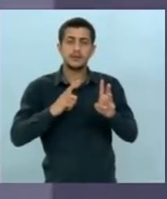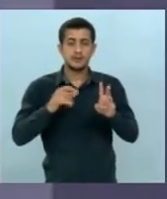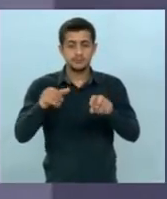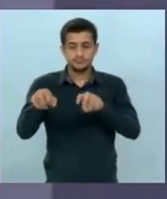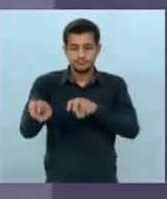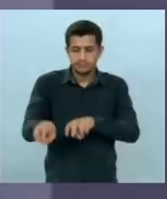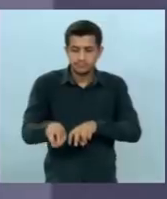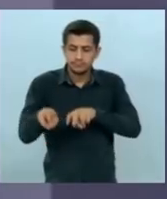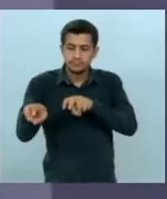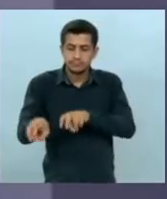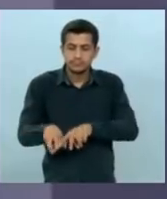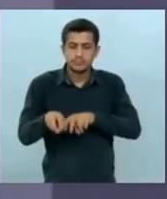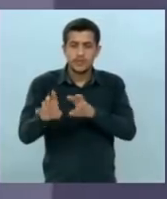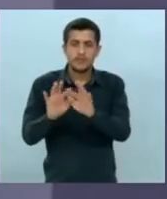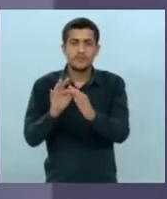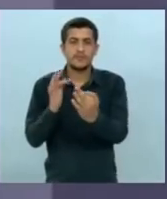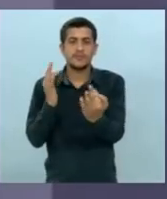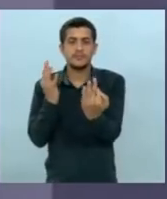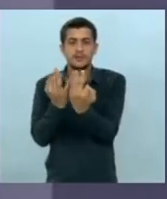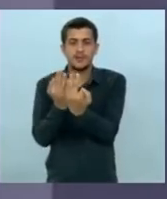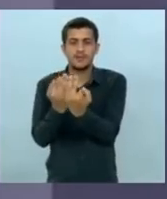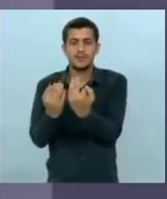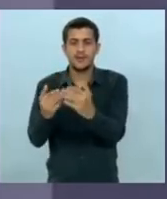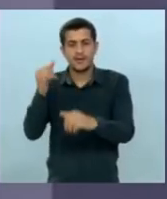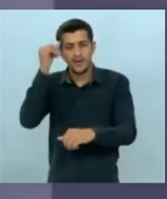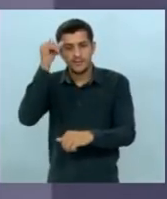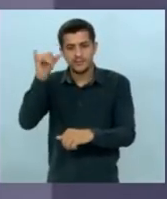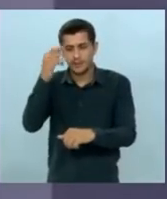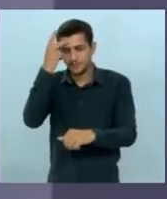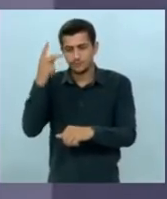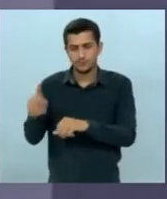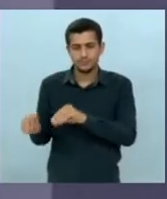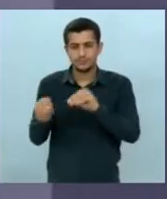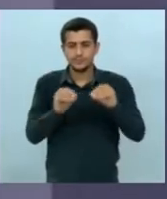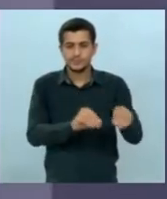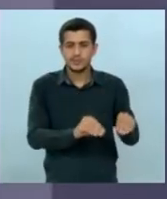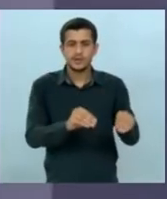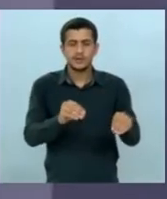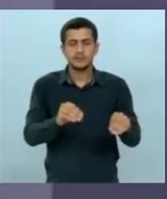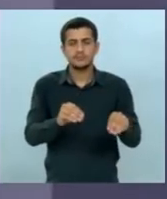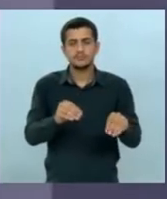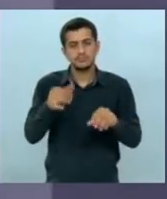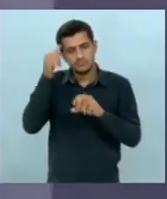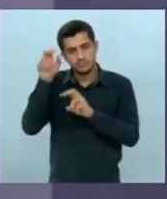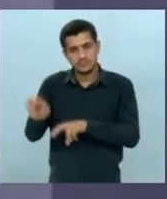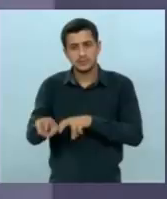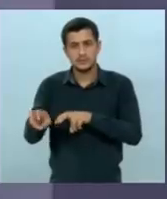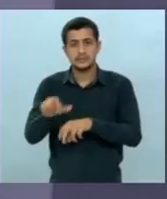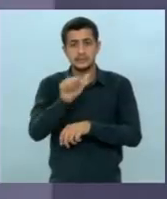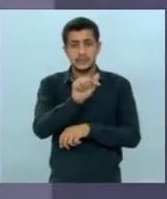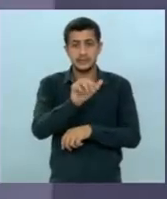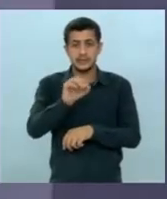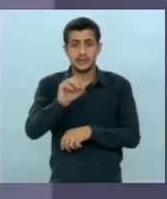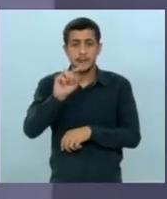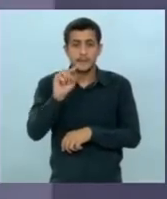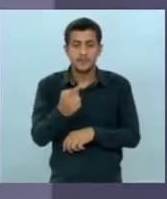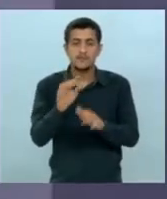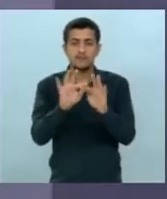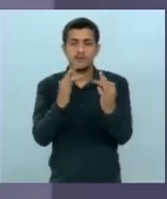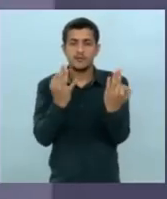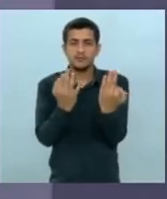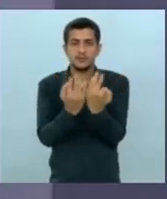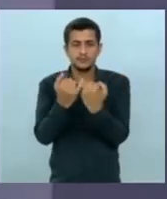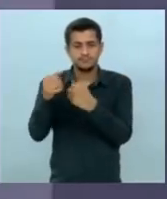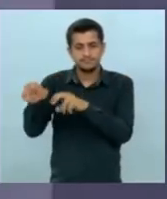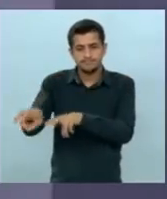familiar também para evitar o êxodo rural 70 mil famílias de agricultores agricultura familiar